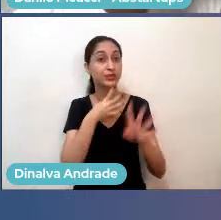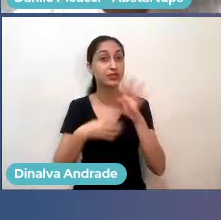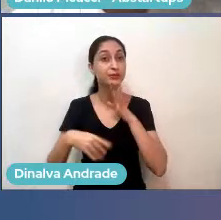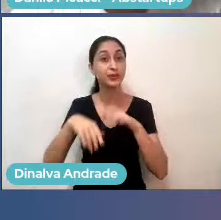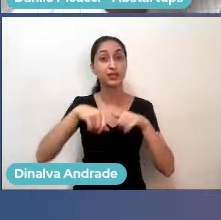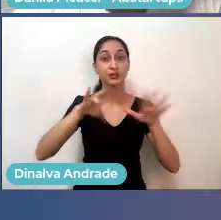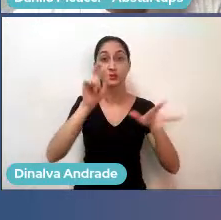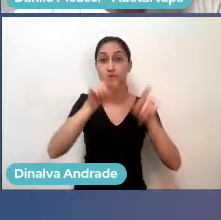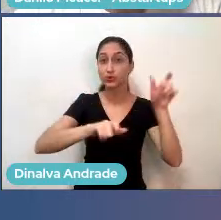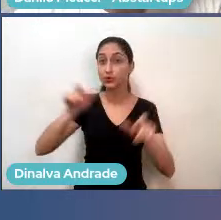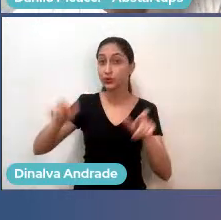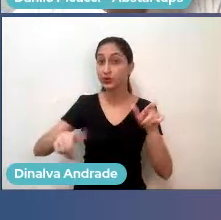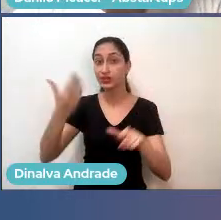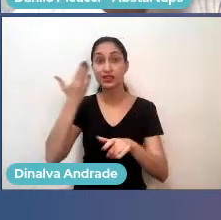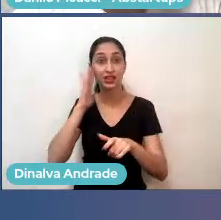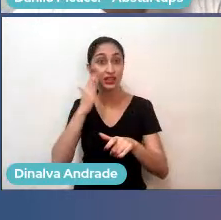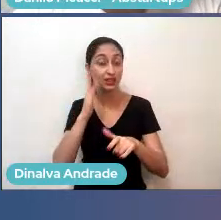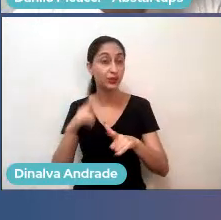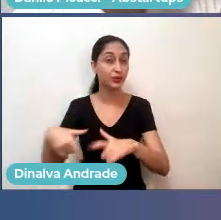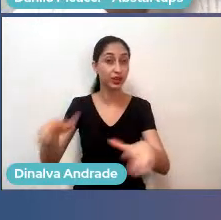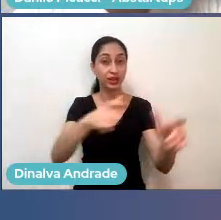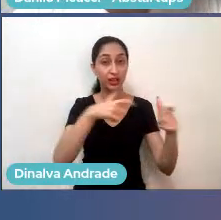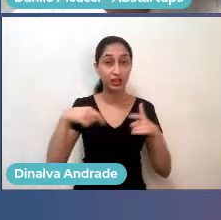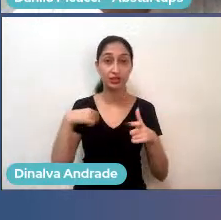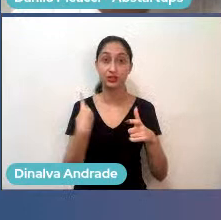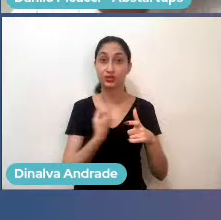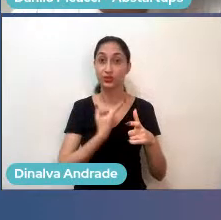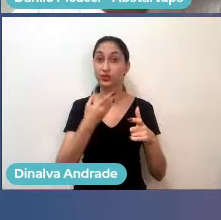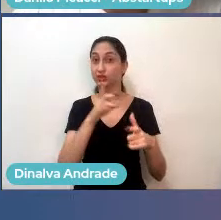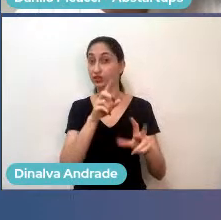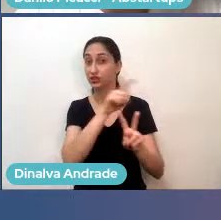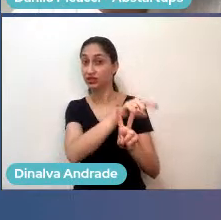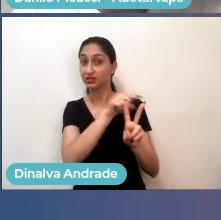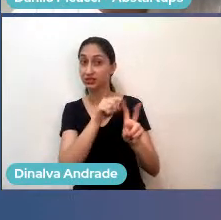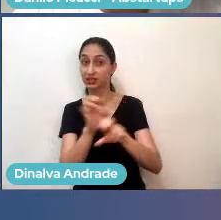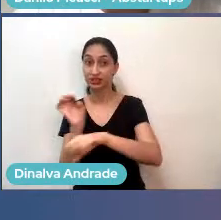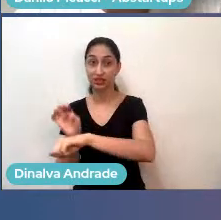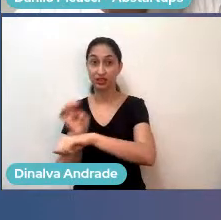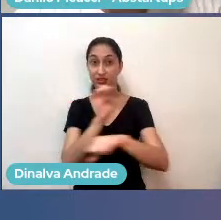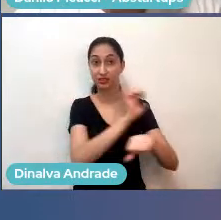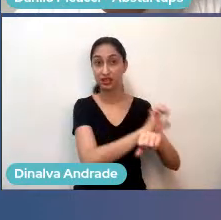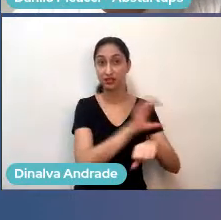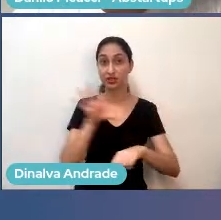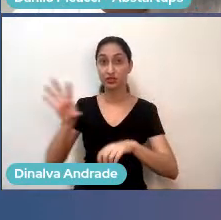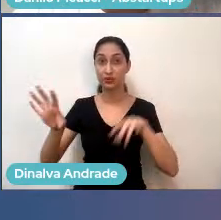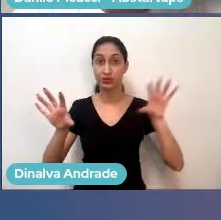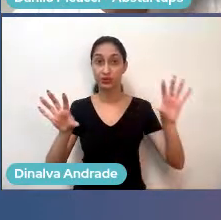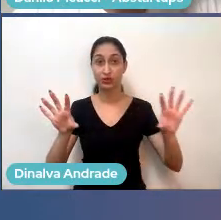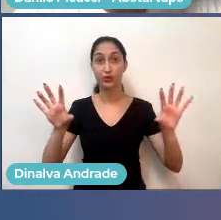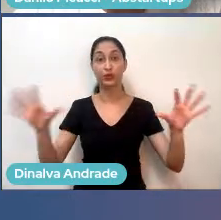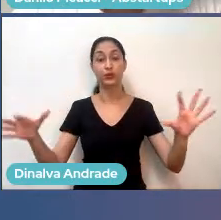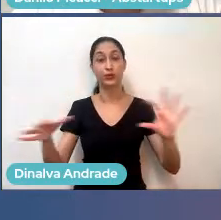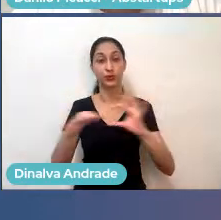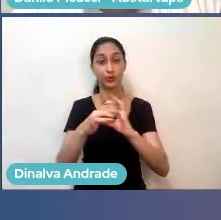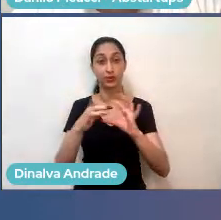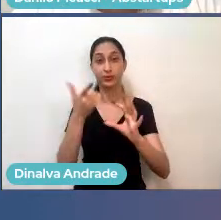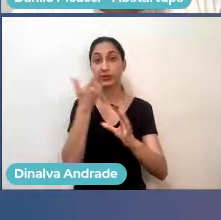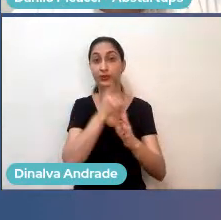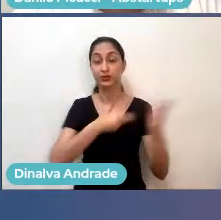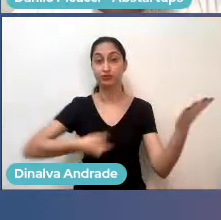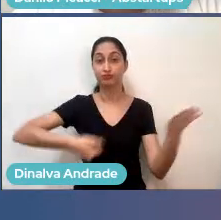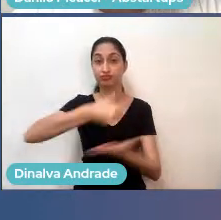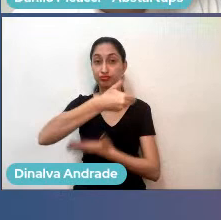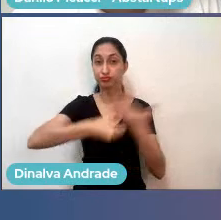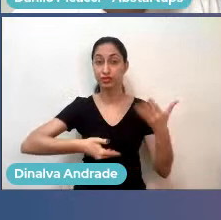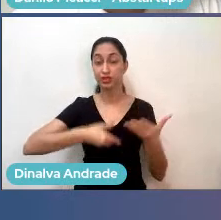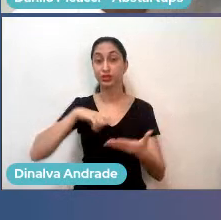lugar, e esse ano tem sido edições bistaduais, onde a gente junta dois estados diferentes, de regiões diferentes, para interagirem, e hoje aqui a gente está com